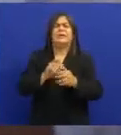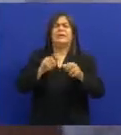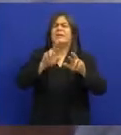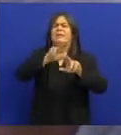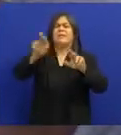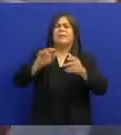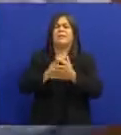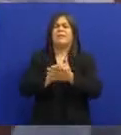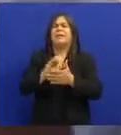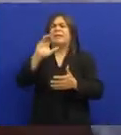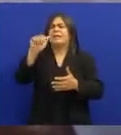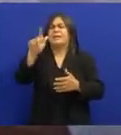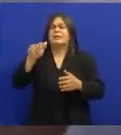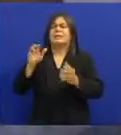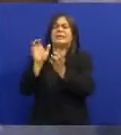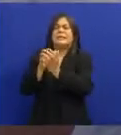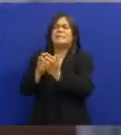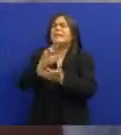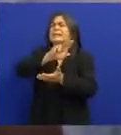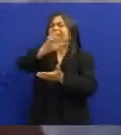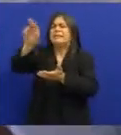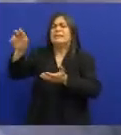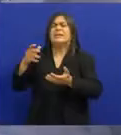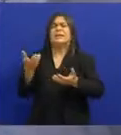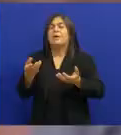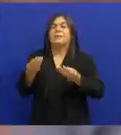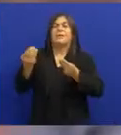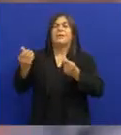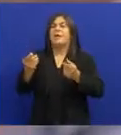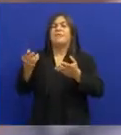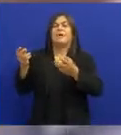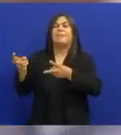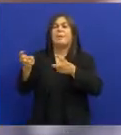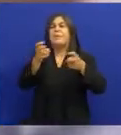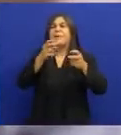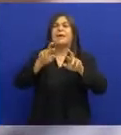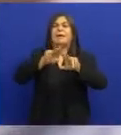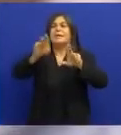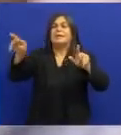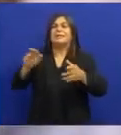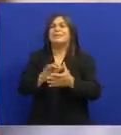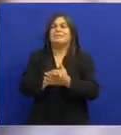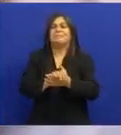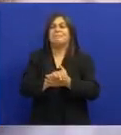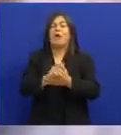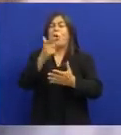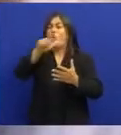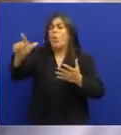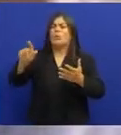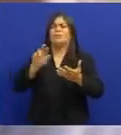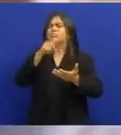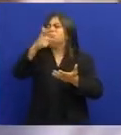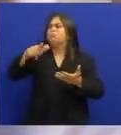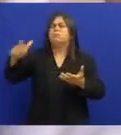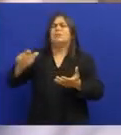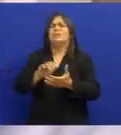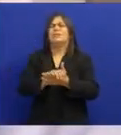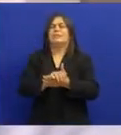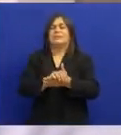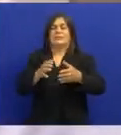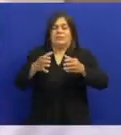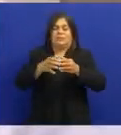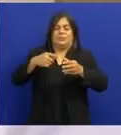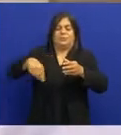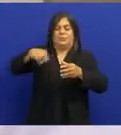O Cascabulho surgiu em Recife Inspirado na obra de Jacos Silvério Pessoa Que é um grande intérprete da